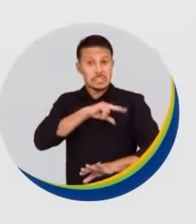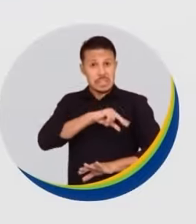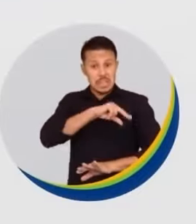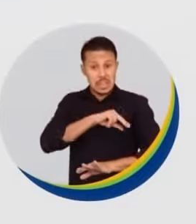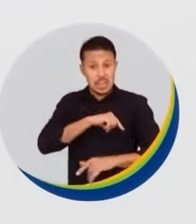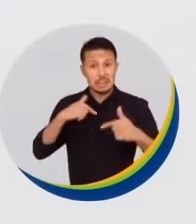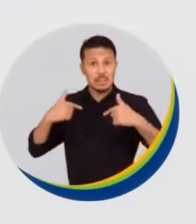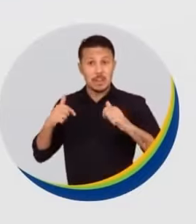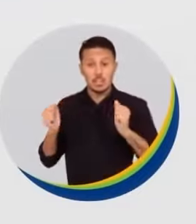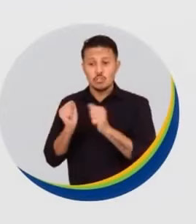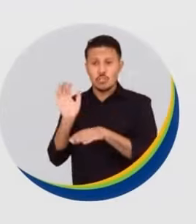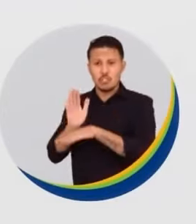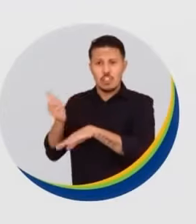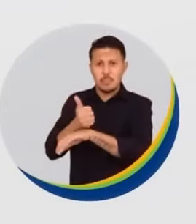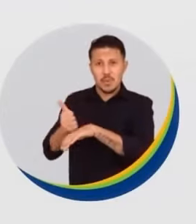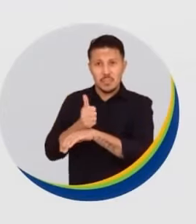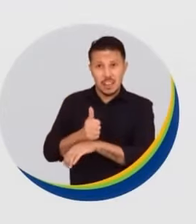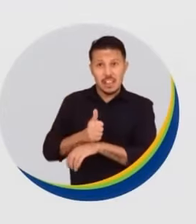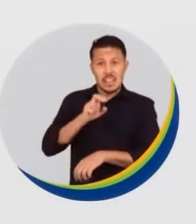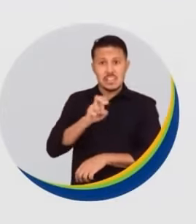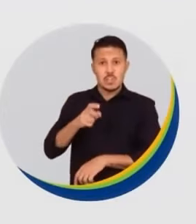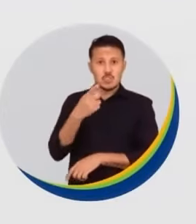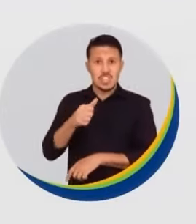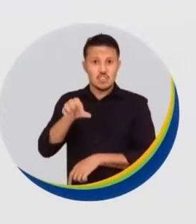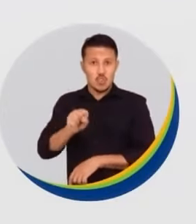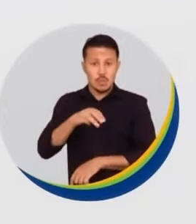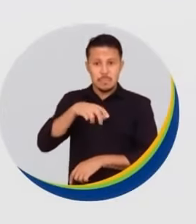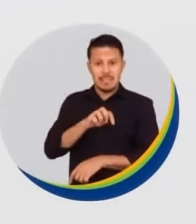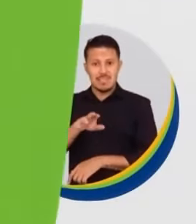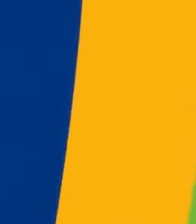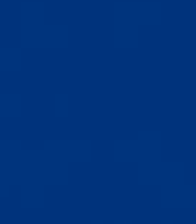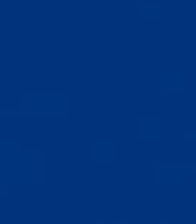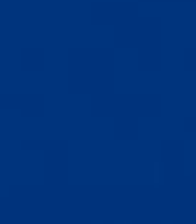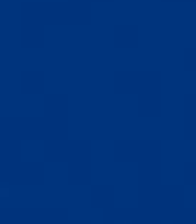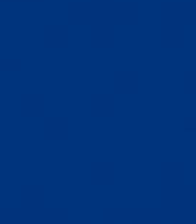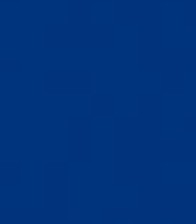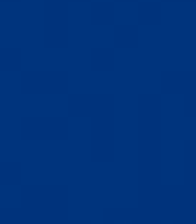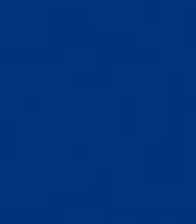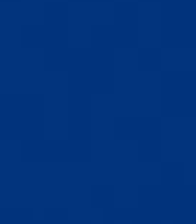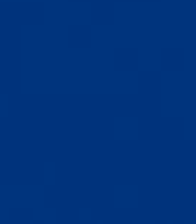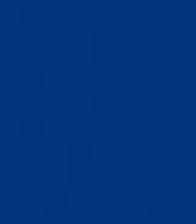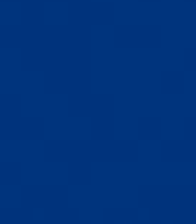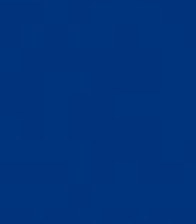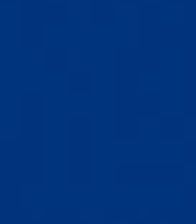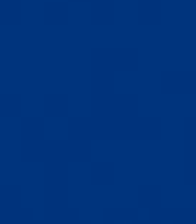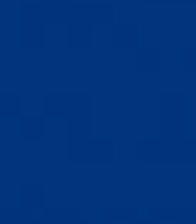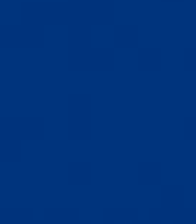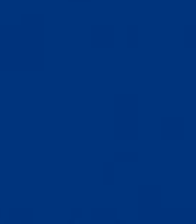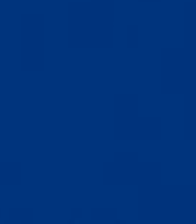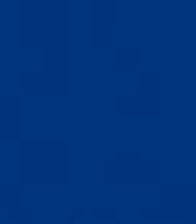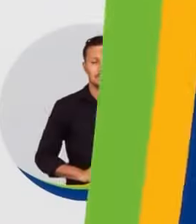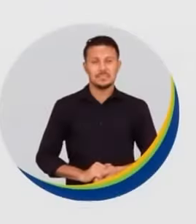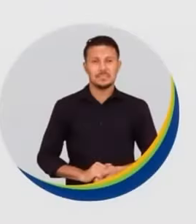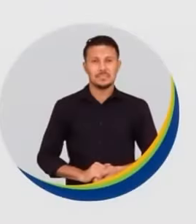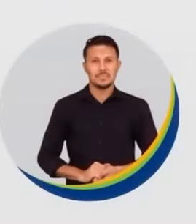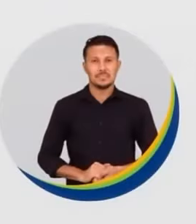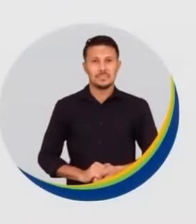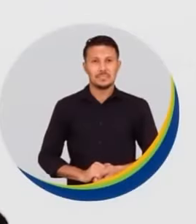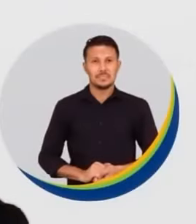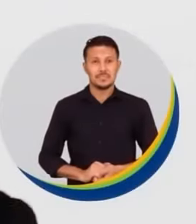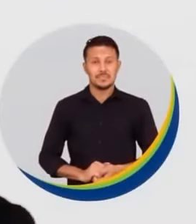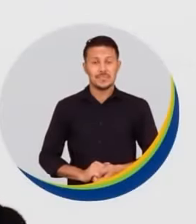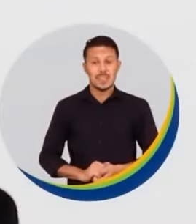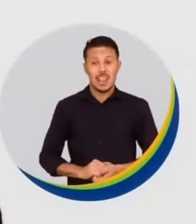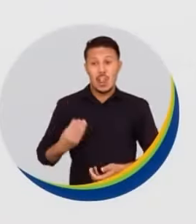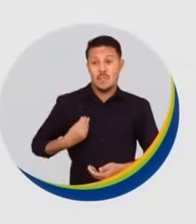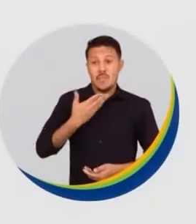esses trabalhadores. Vote Matheus Camarinha, 55-178, com Ricardo Nunes, 15. PSD 55. Pela